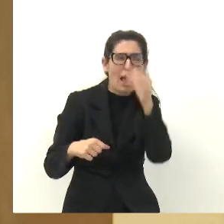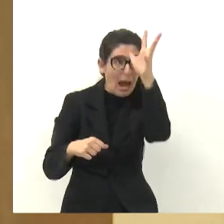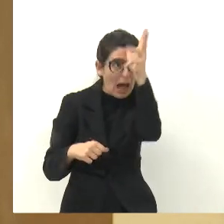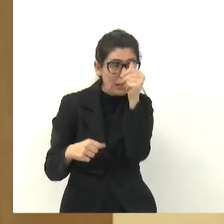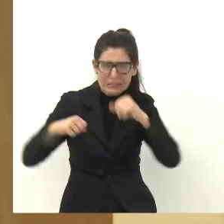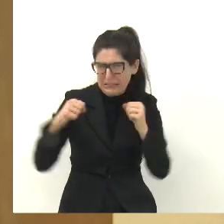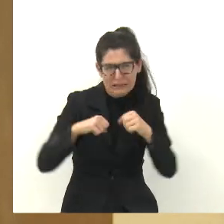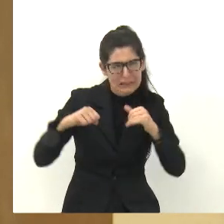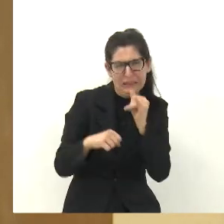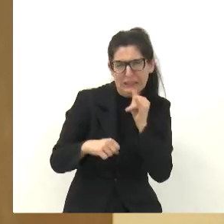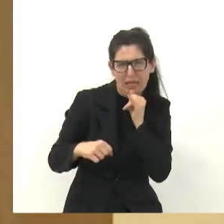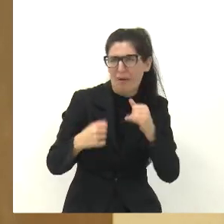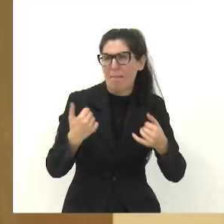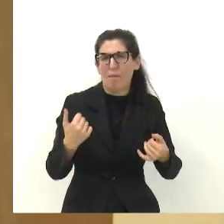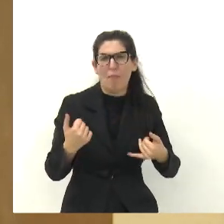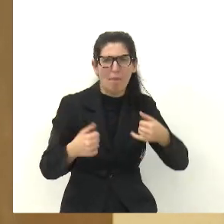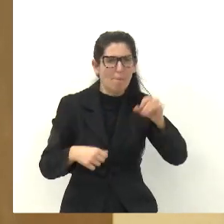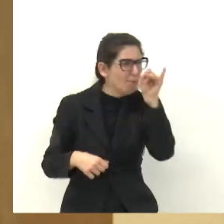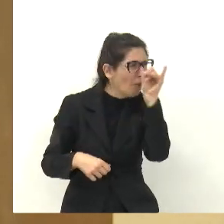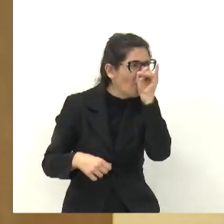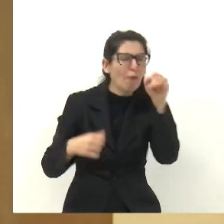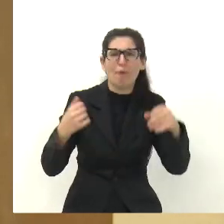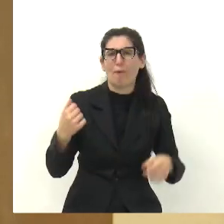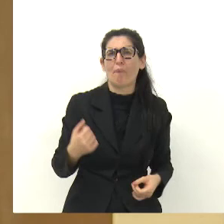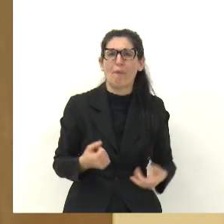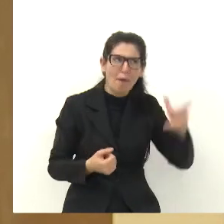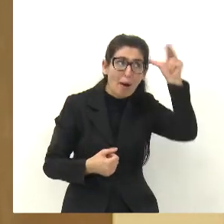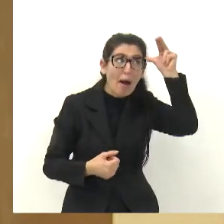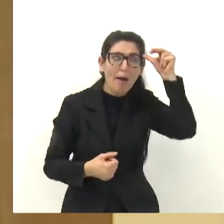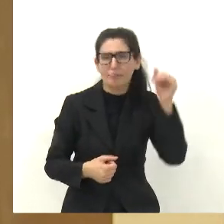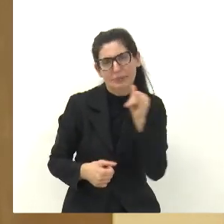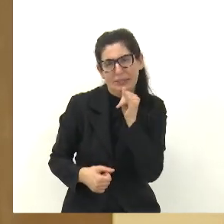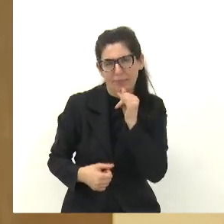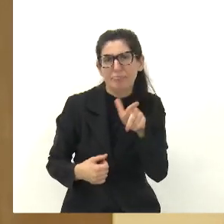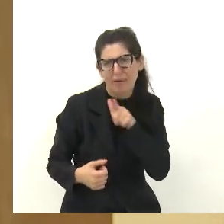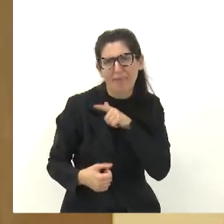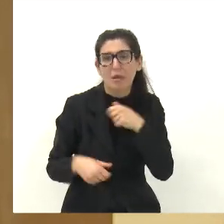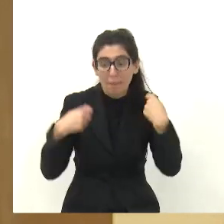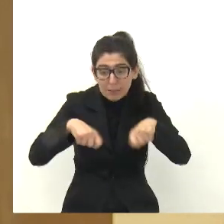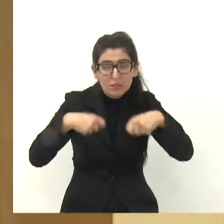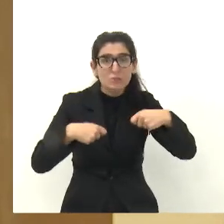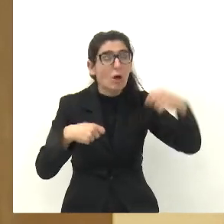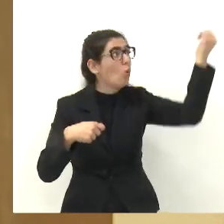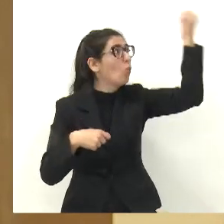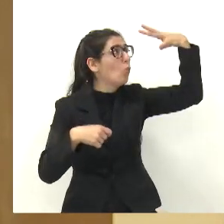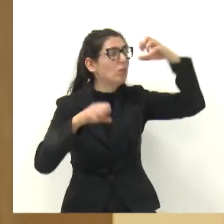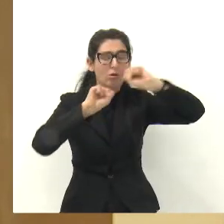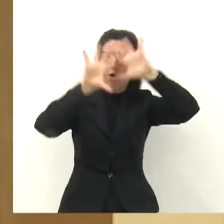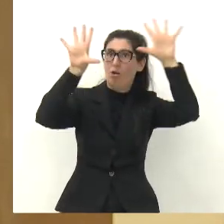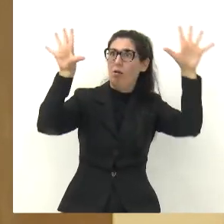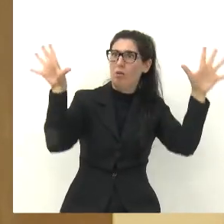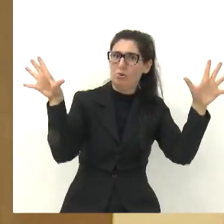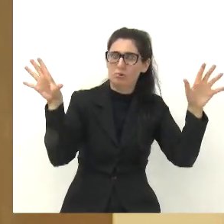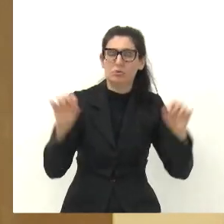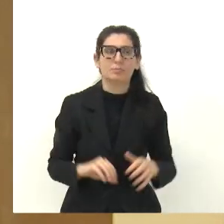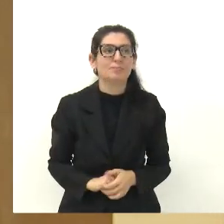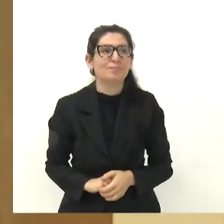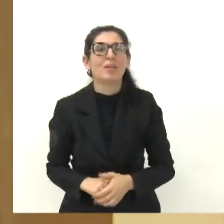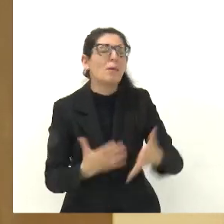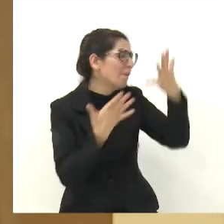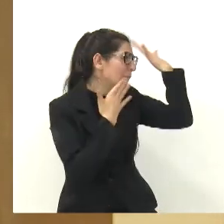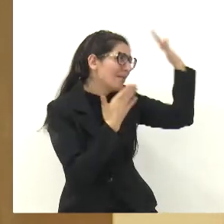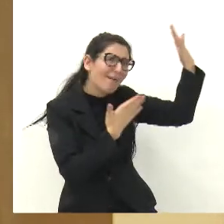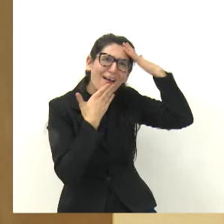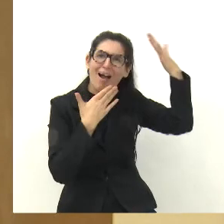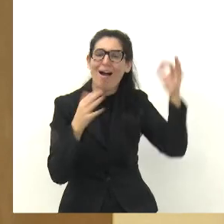agradecimento meu para você, que você me deu uma ótima atenção, sem saber com quem você estava falando, e você me tratou muito bem. Então, muito obrigado,